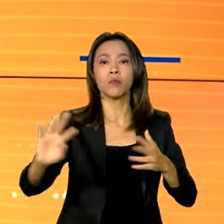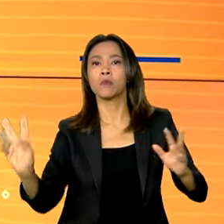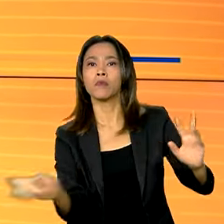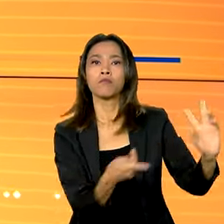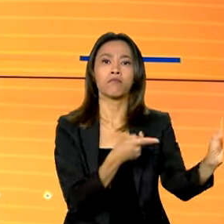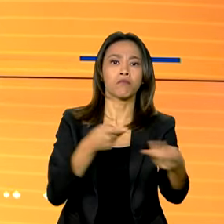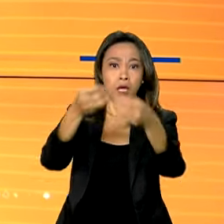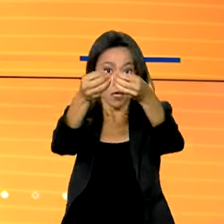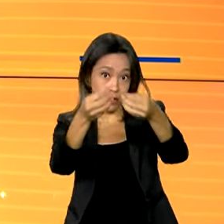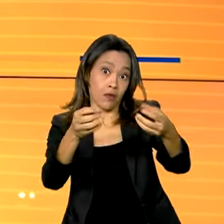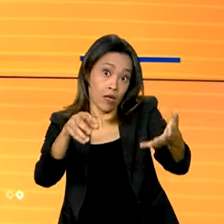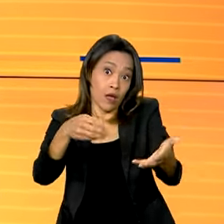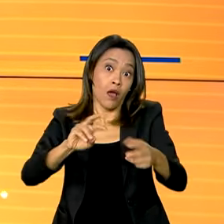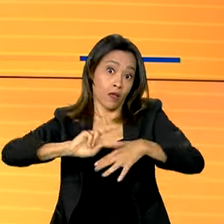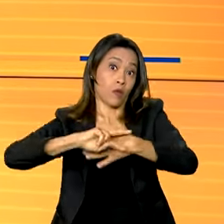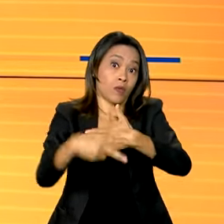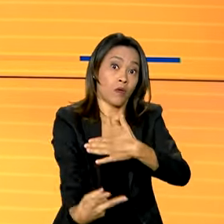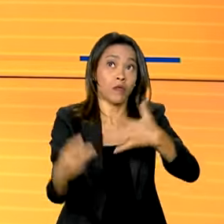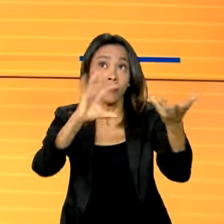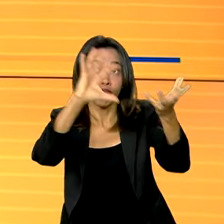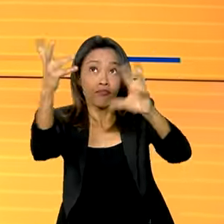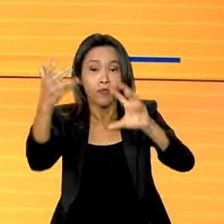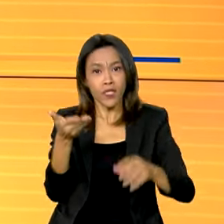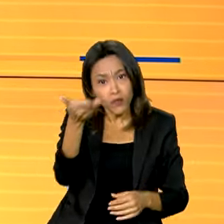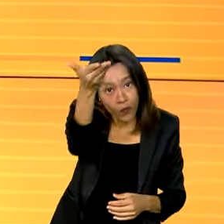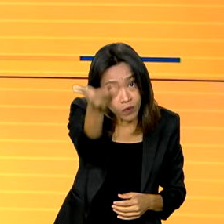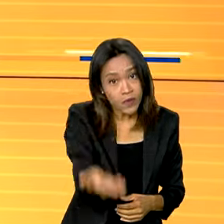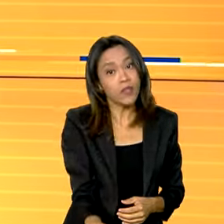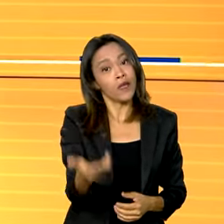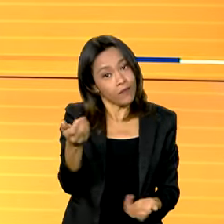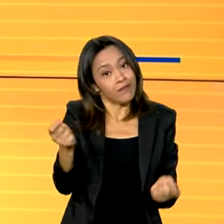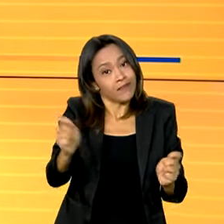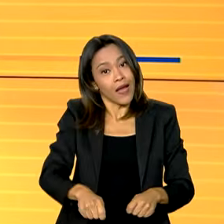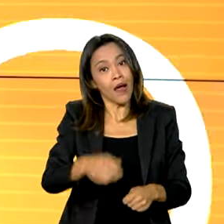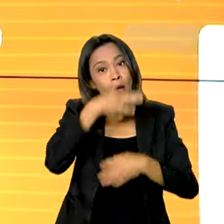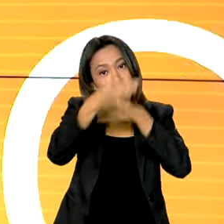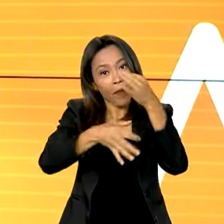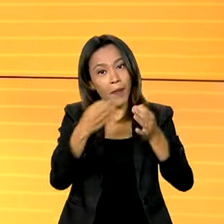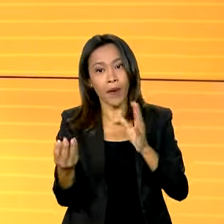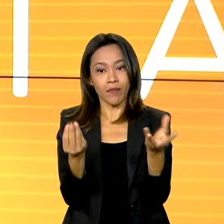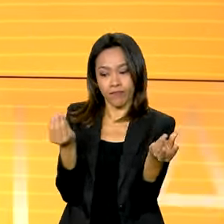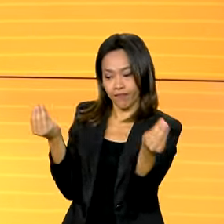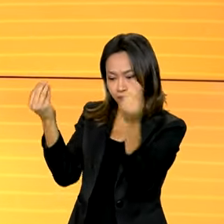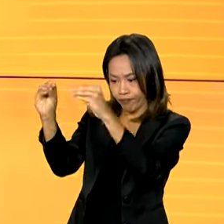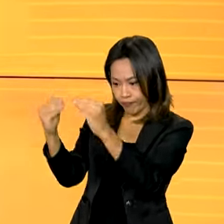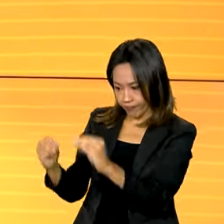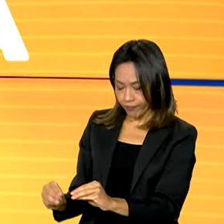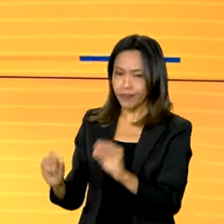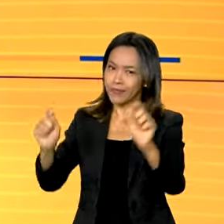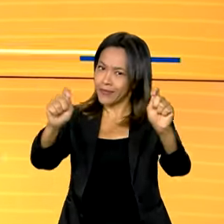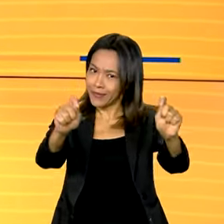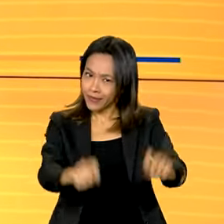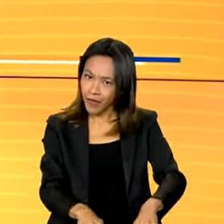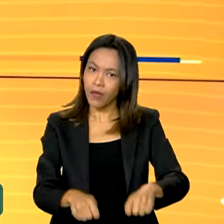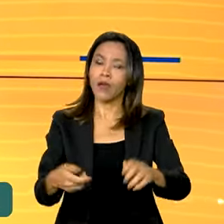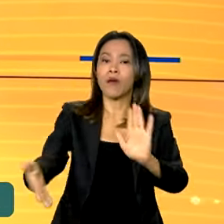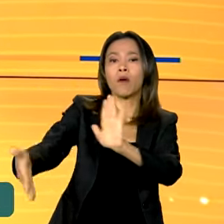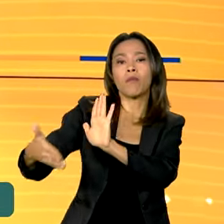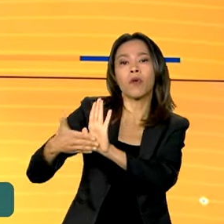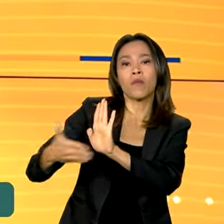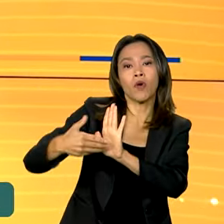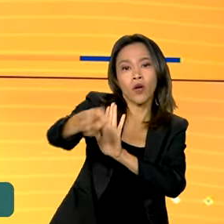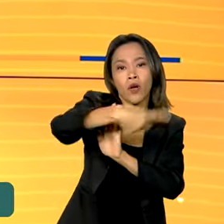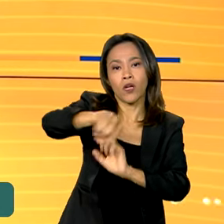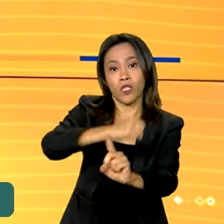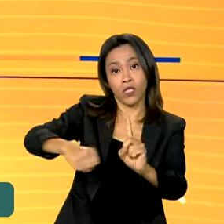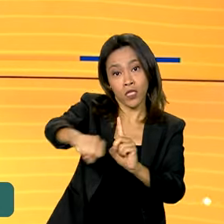efeitos. E o melhor é que você, cidadão, pode ajudar a construir esse plano. Propostas de toda a sociedade podem